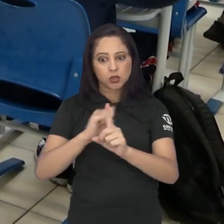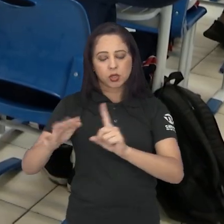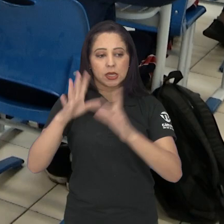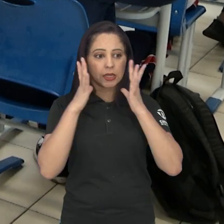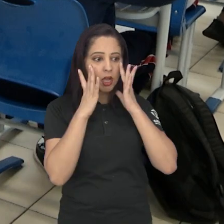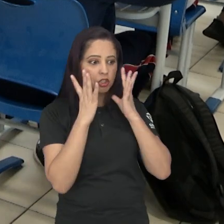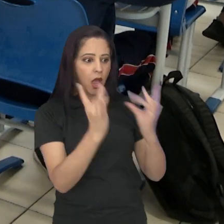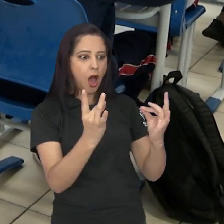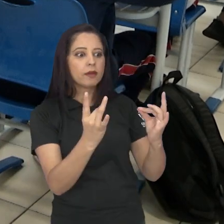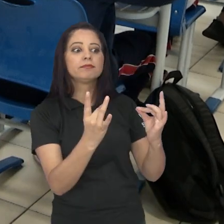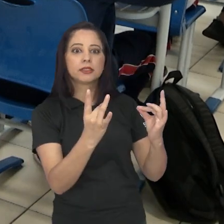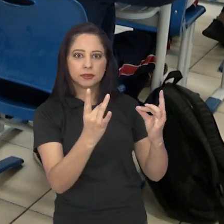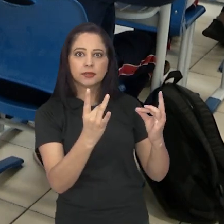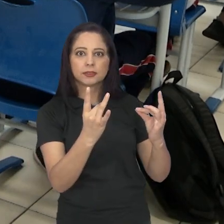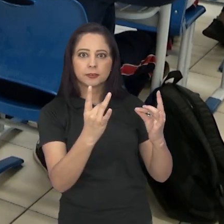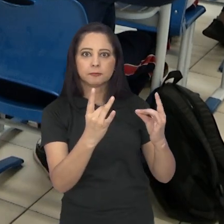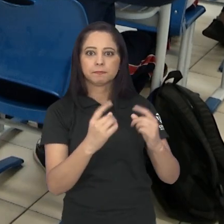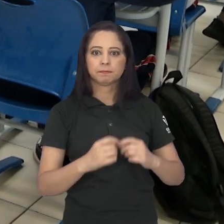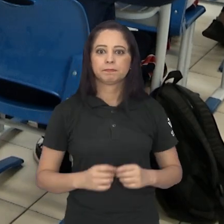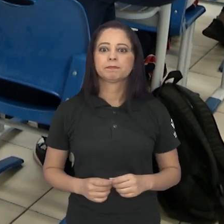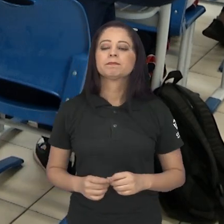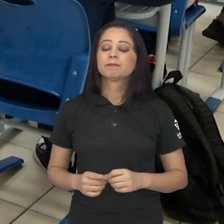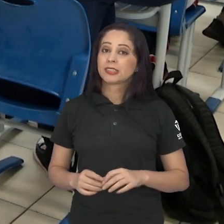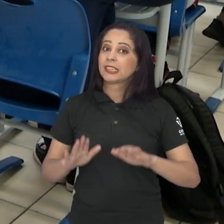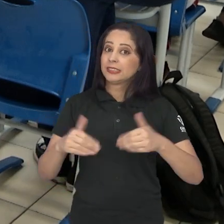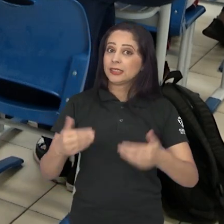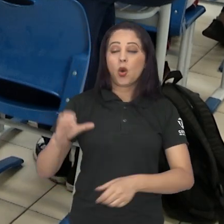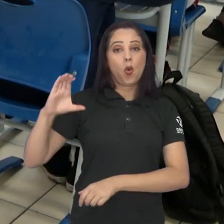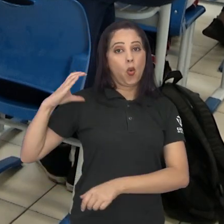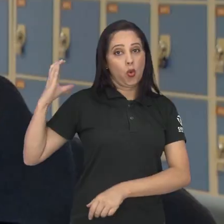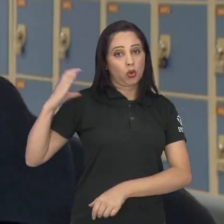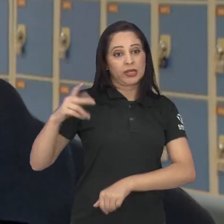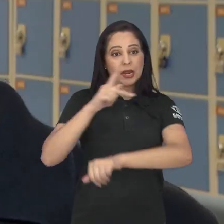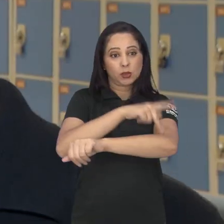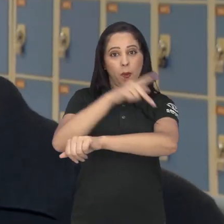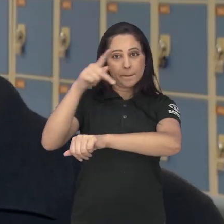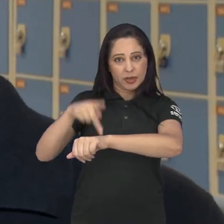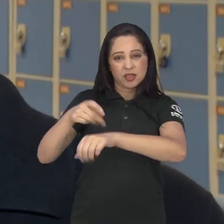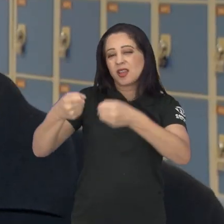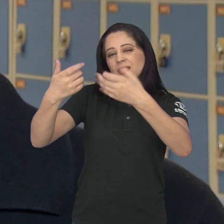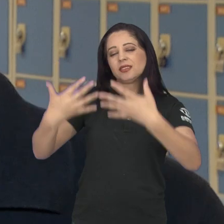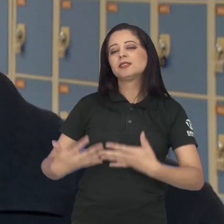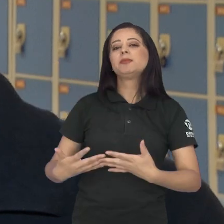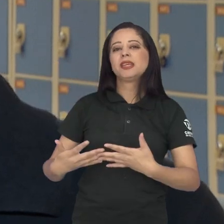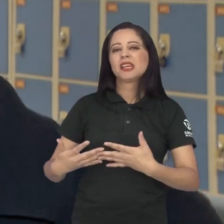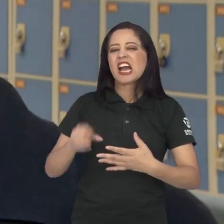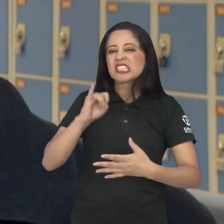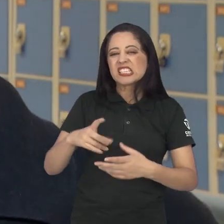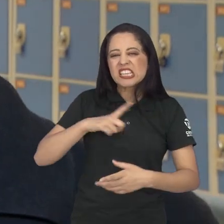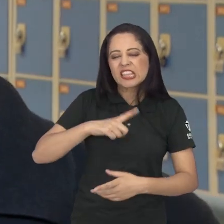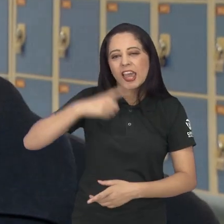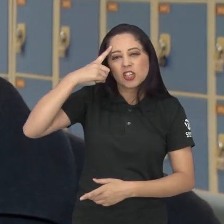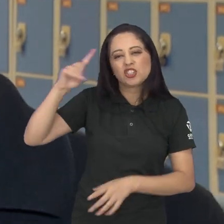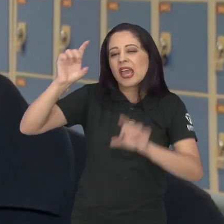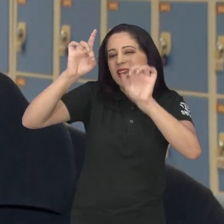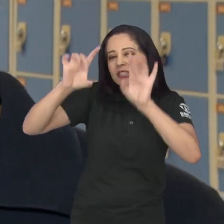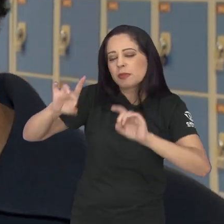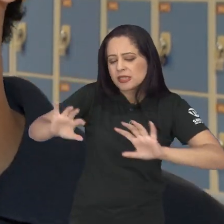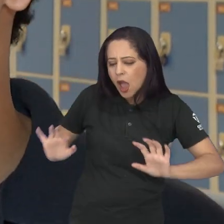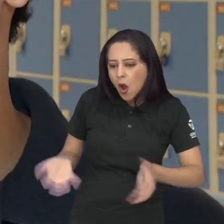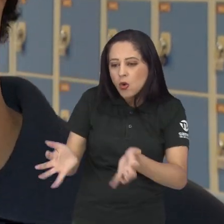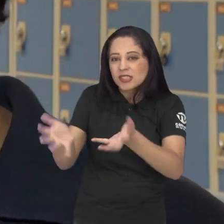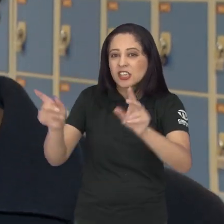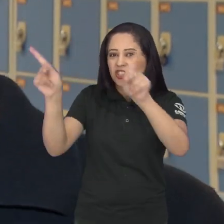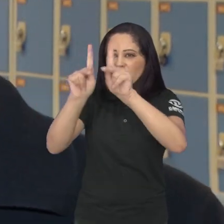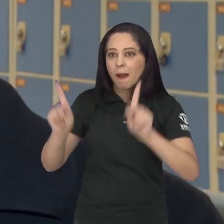atenção para problemas de socialização e saúde emocional dos jovens. Sendo assim, o coordenador pedagógico explica que uma data